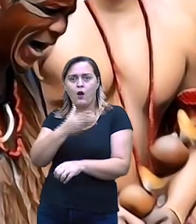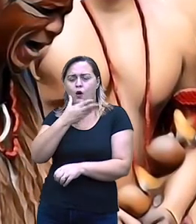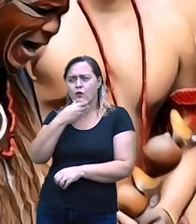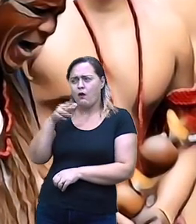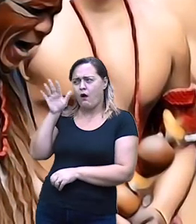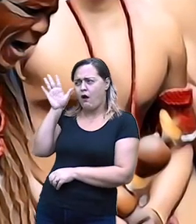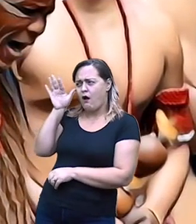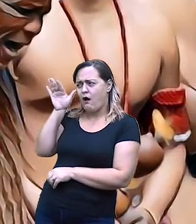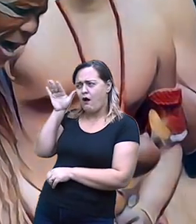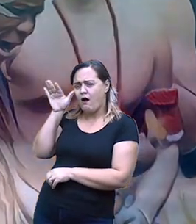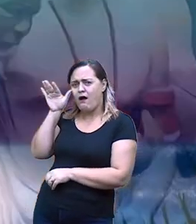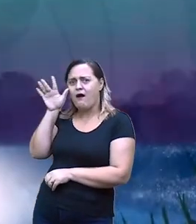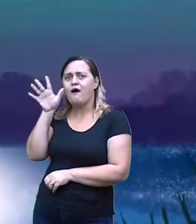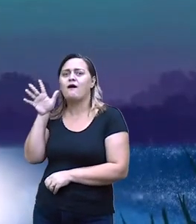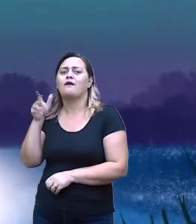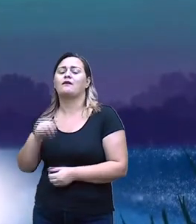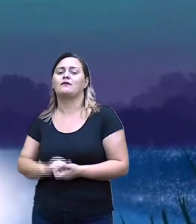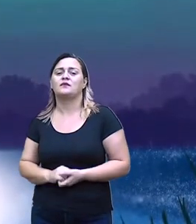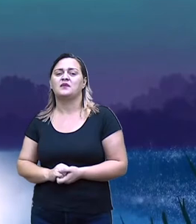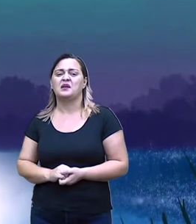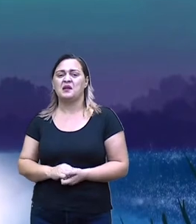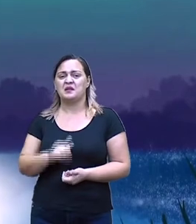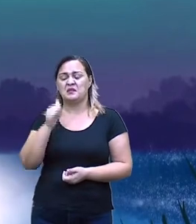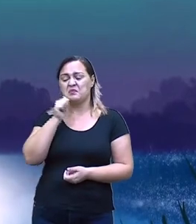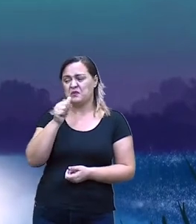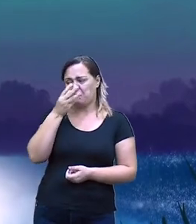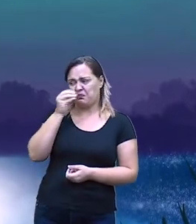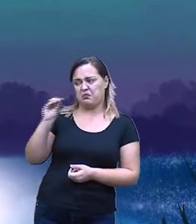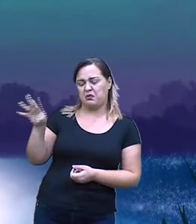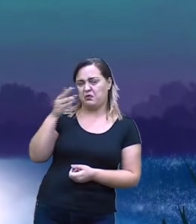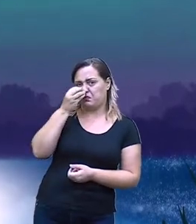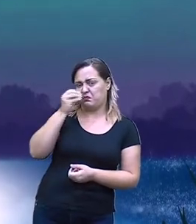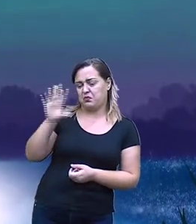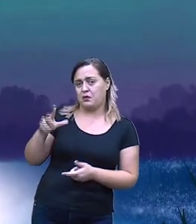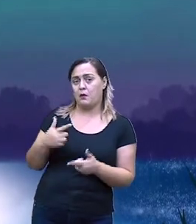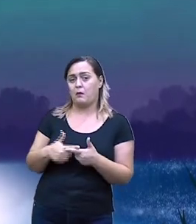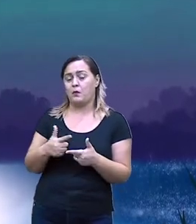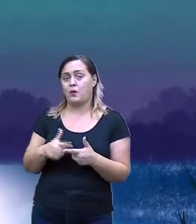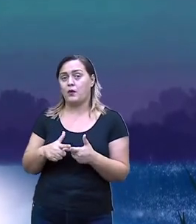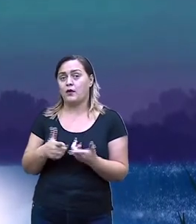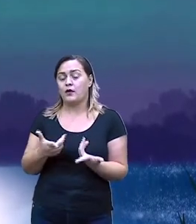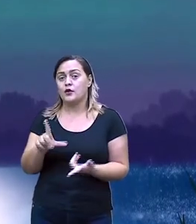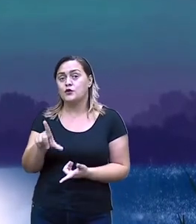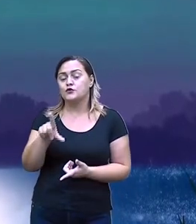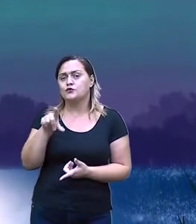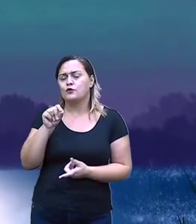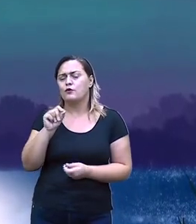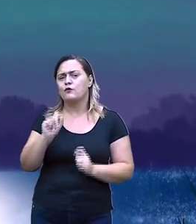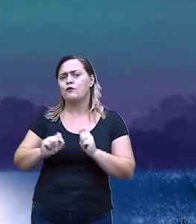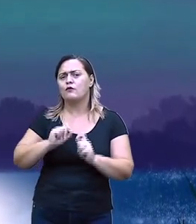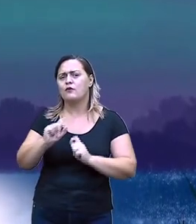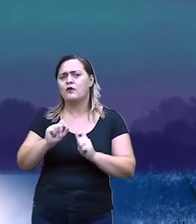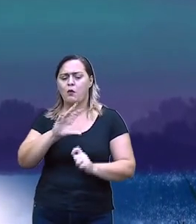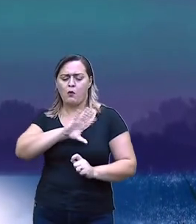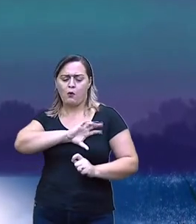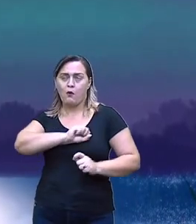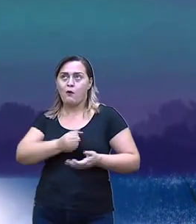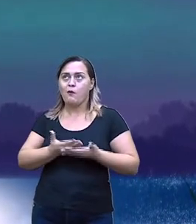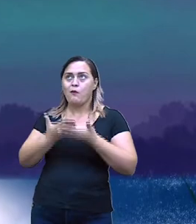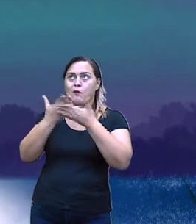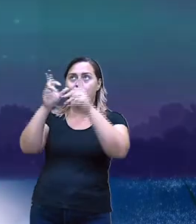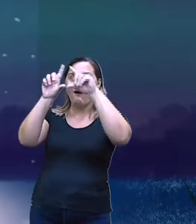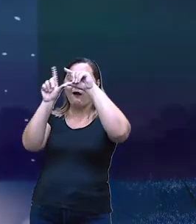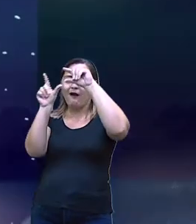tribo. Mas ela desprezava todos. Pois ela havia decidido dedicar todo o seu amor para a lua.